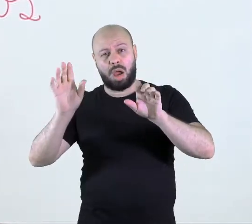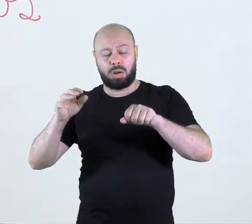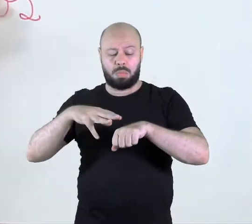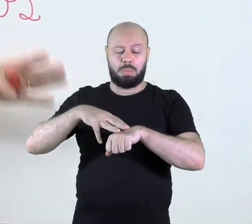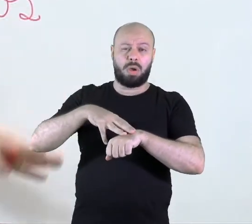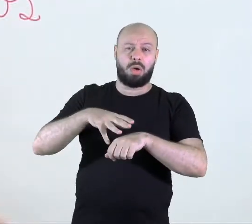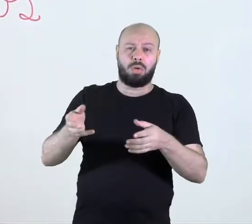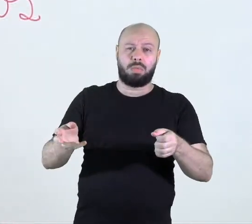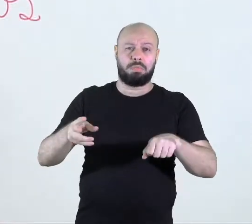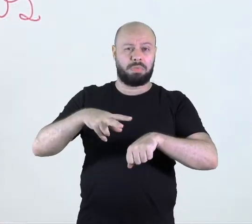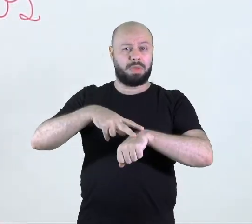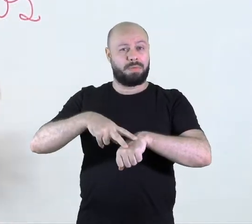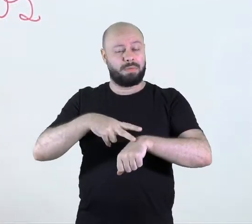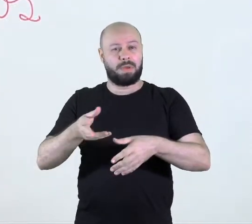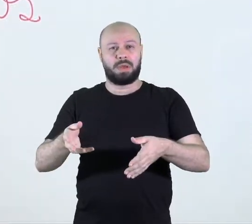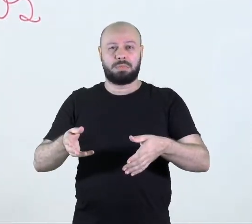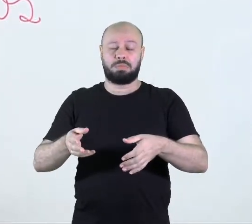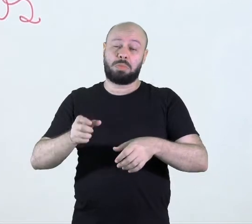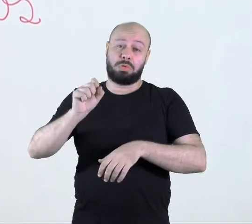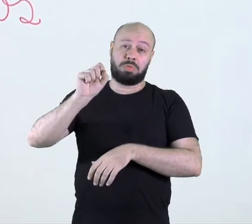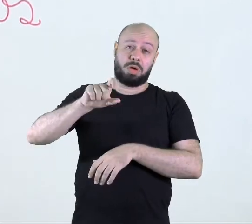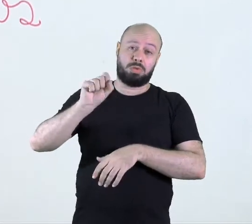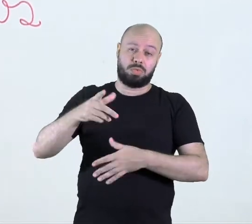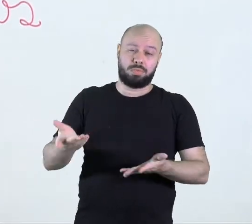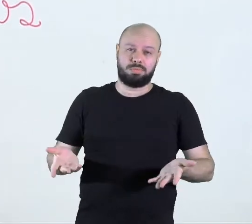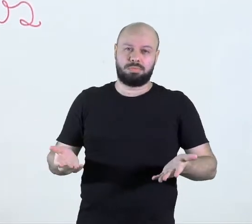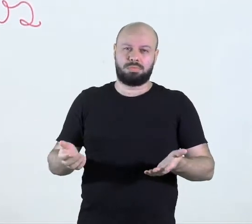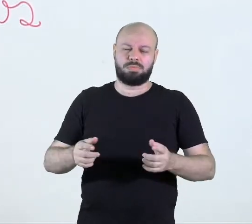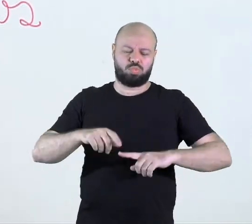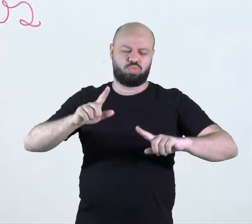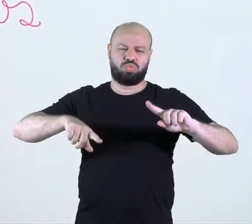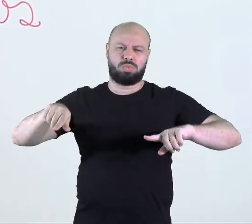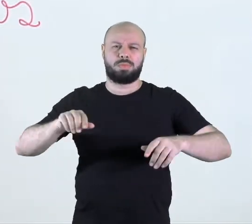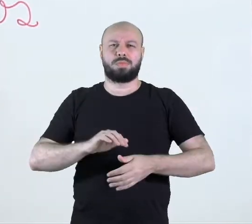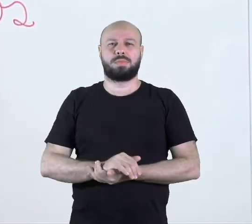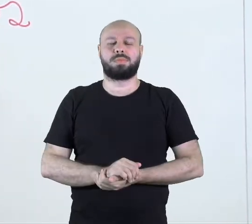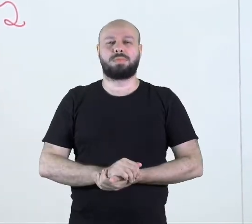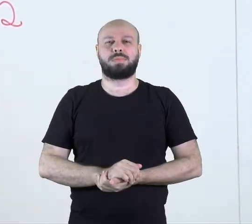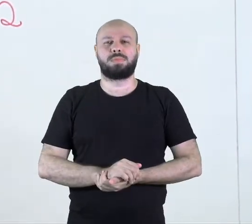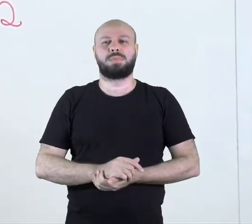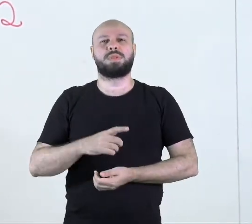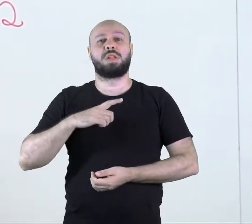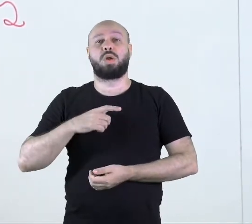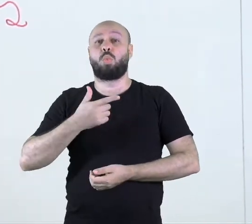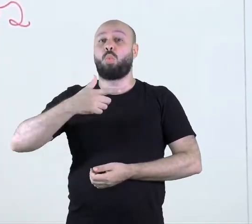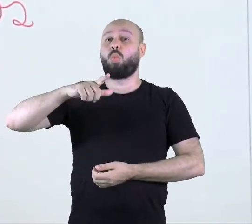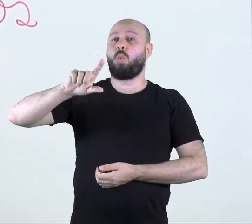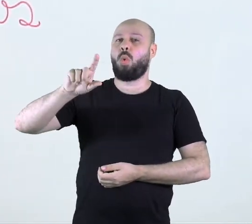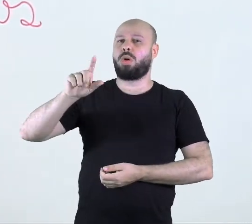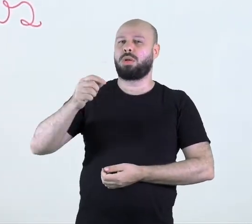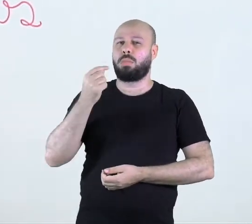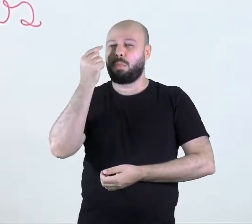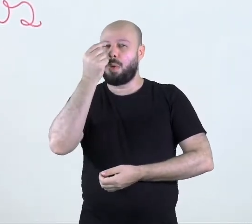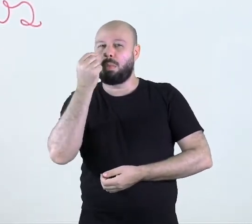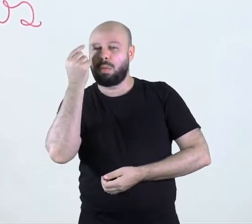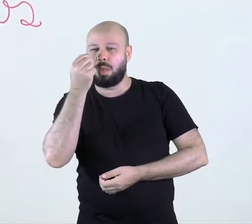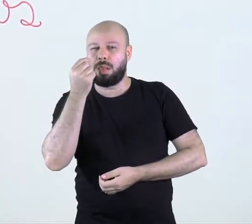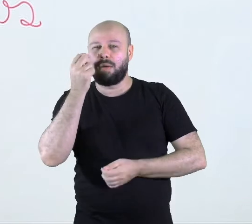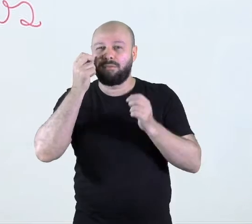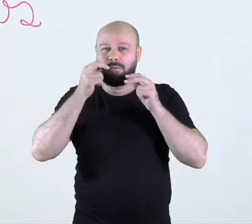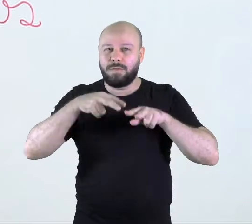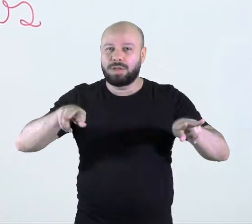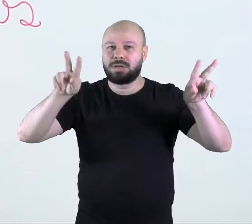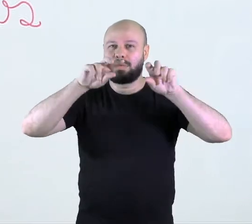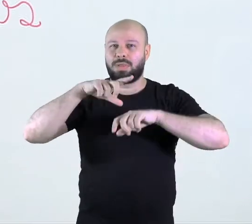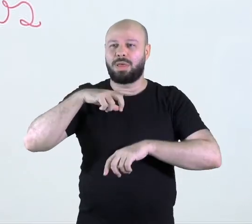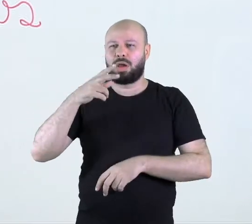verde, azul, aí varia. Vemos também que tem outra parte da nossa visão, que é